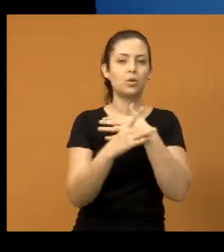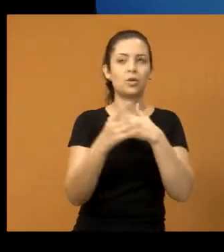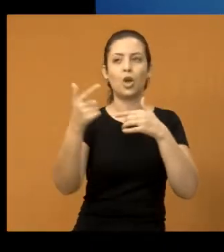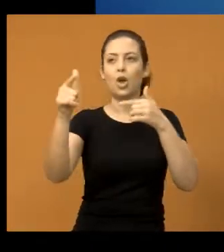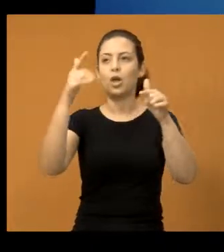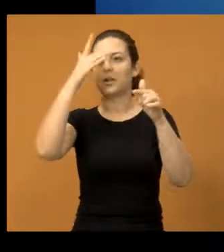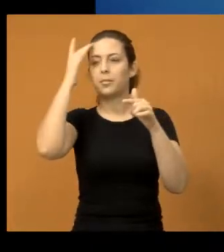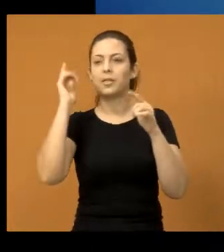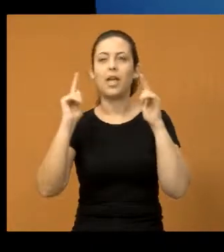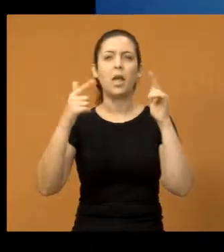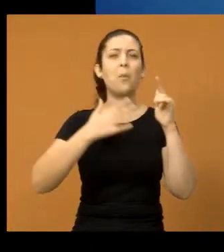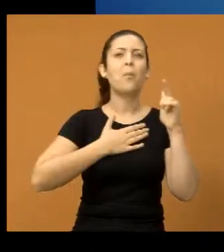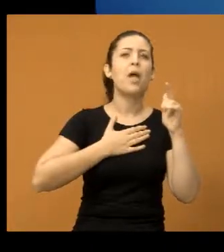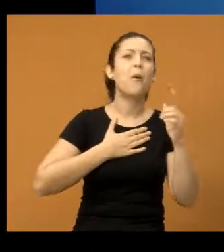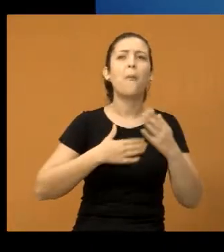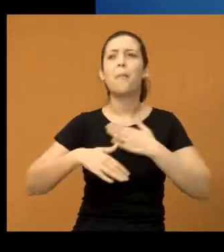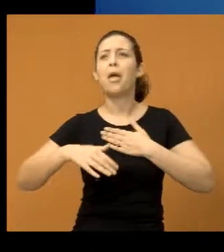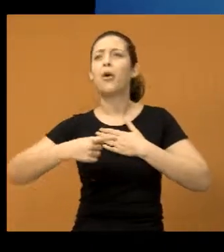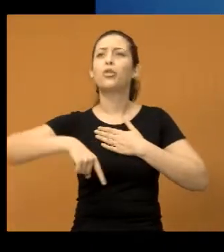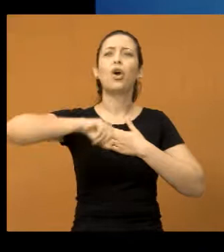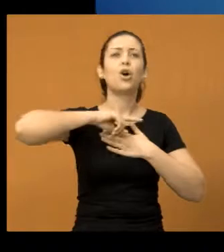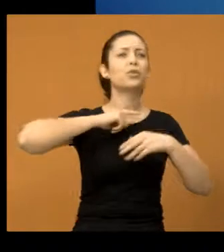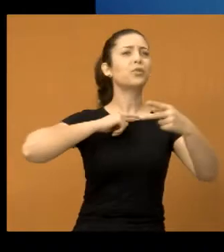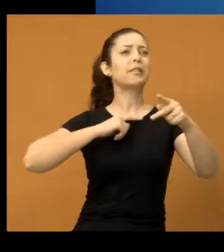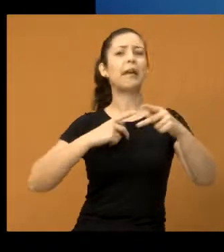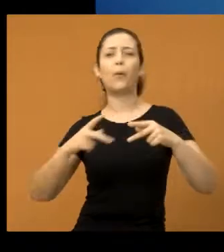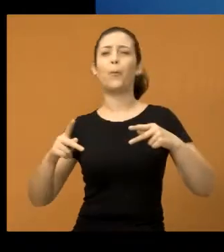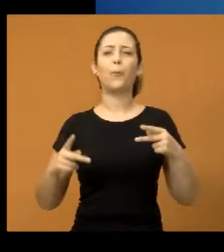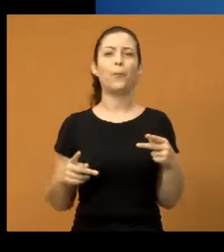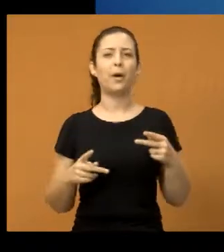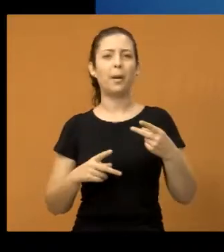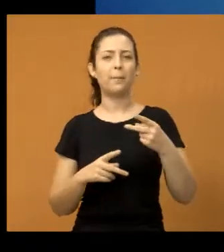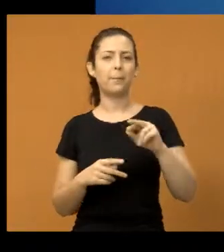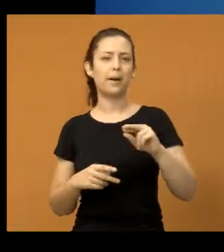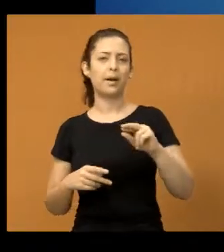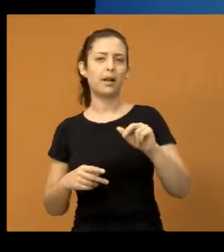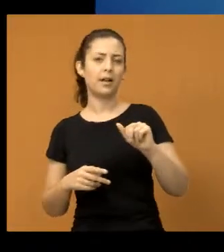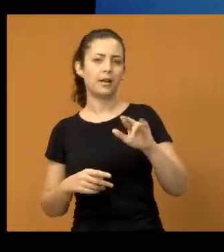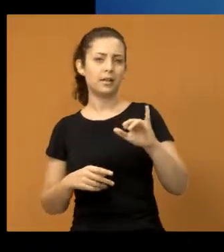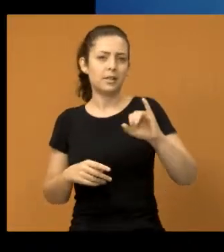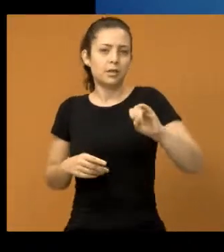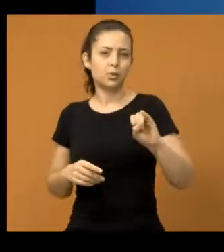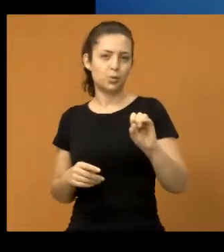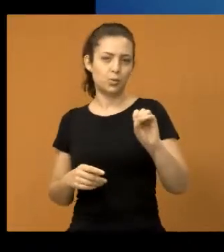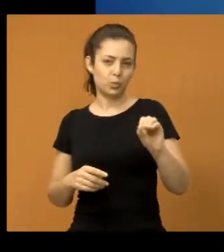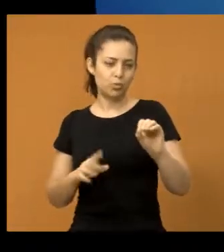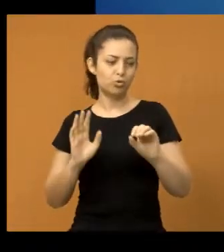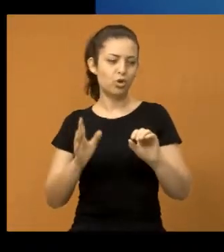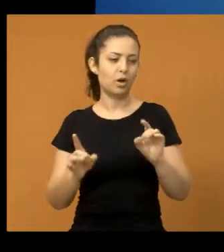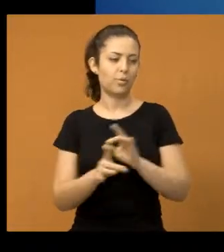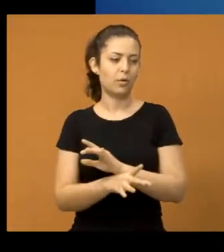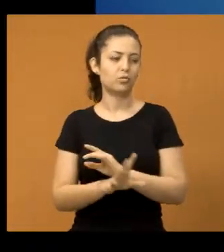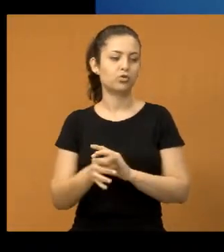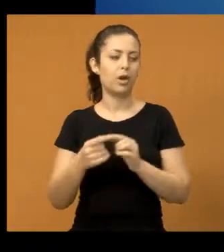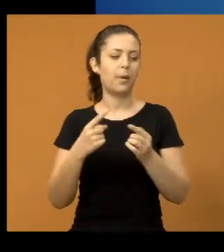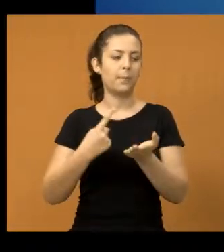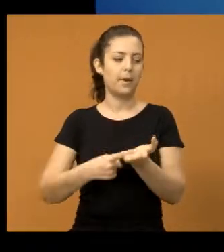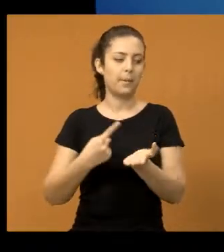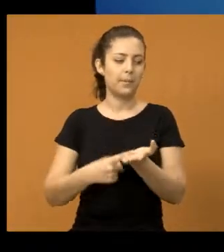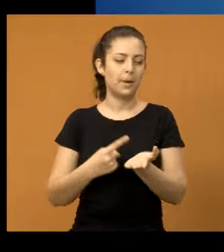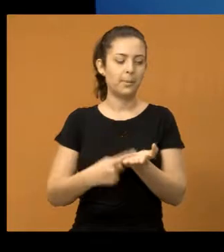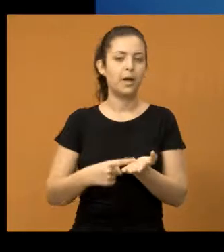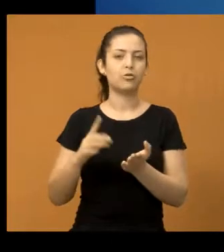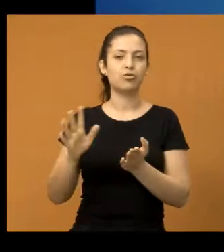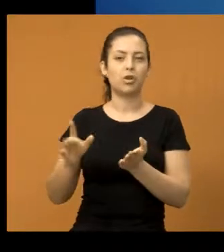outras pessoas reivindigam. E o meu? E o nosso? E o seu? Que é o Paraíso, caso? Não, isso já está em